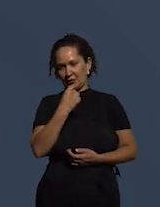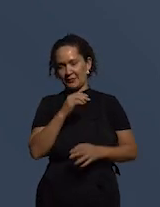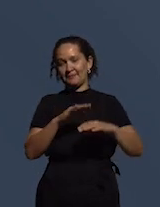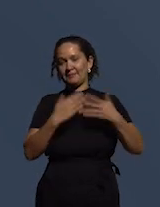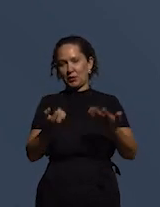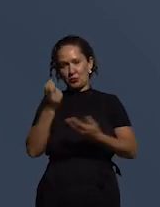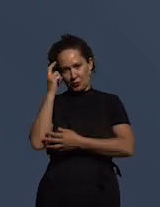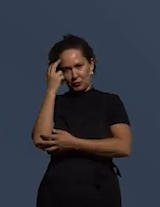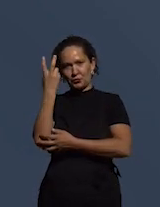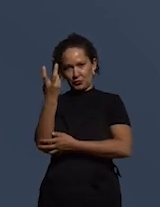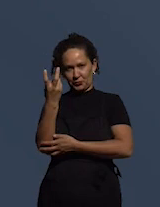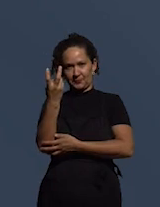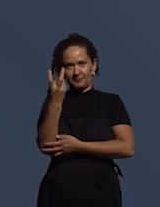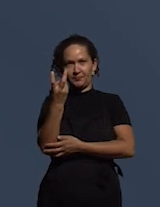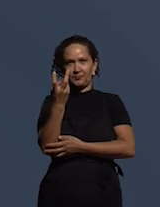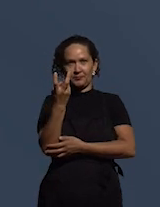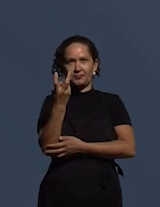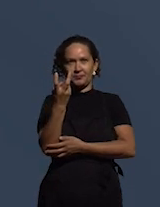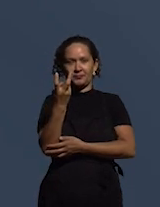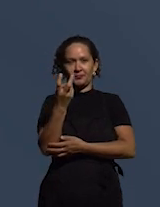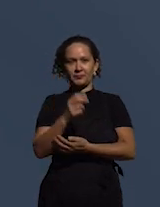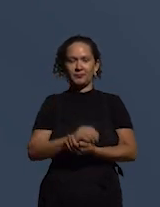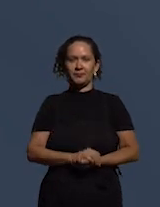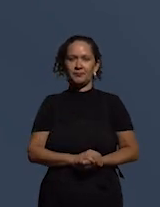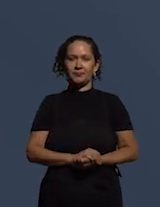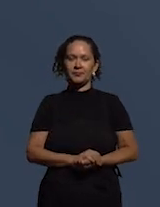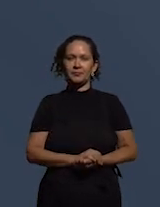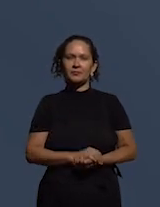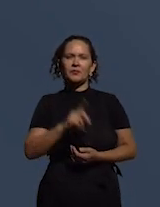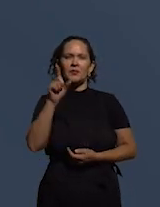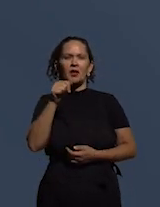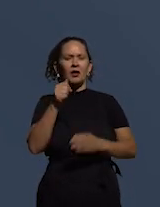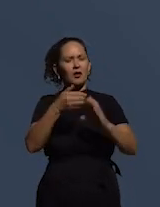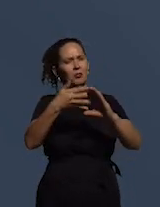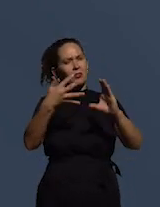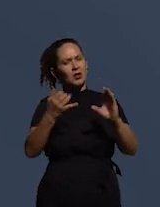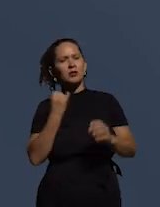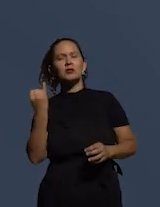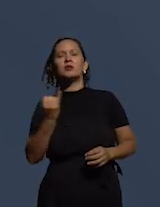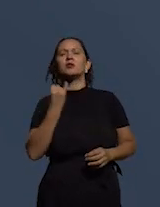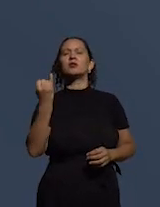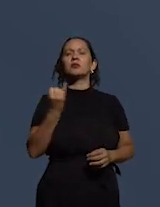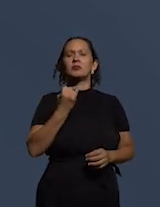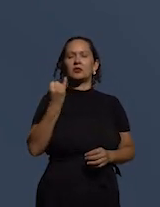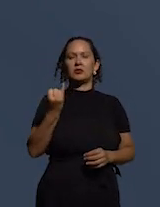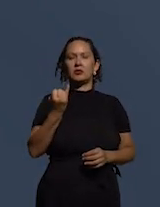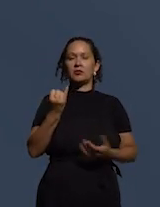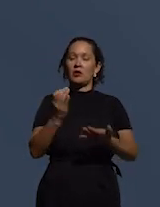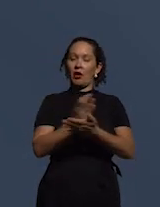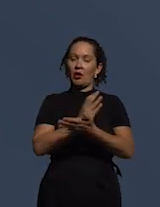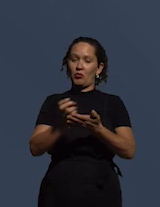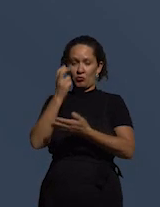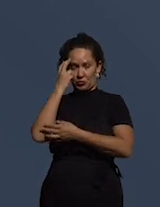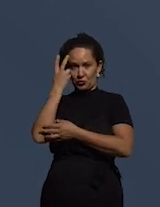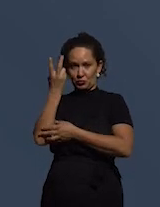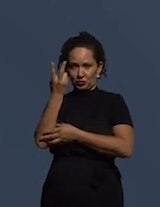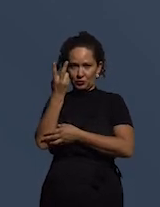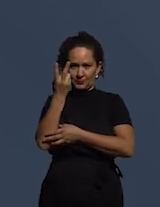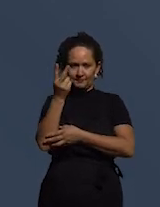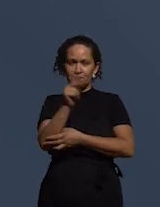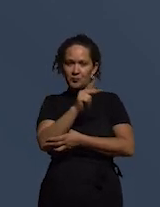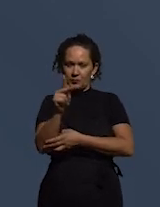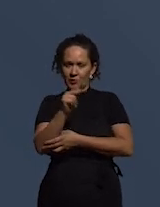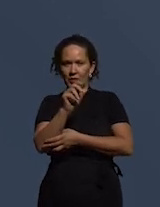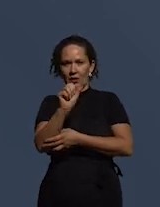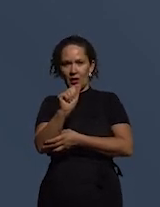a cultura é um aspecto muito importante e é algo que a professora